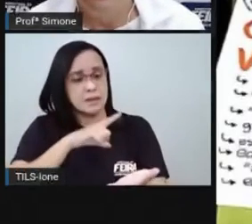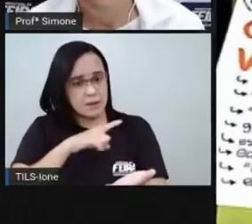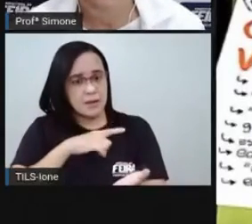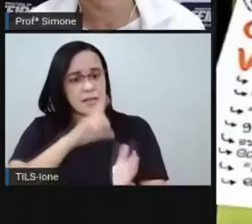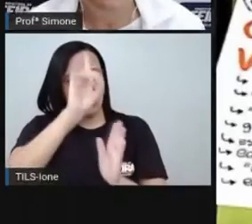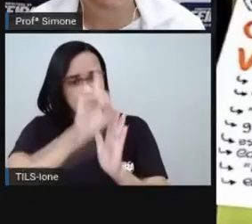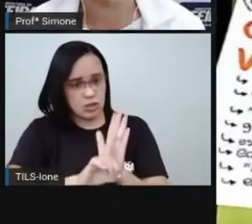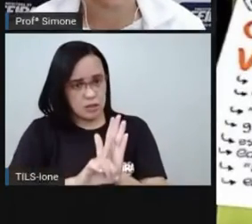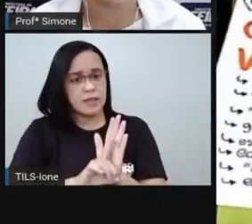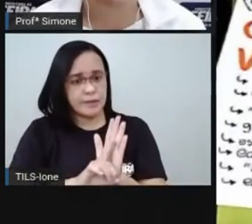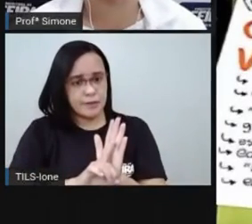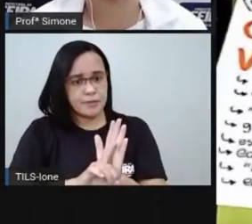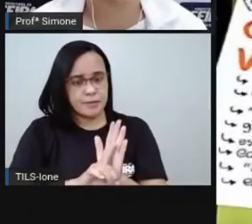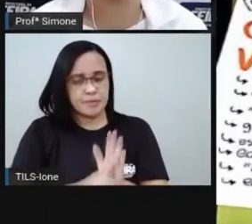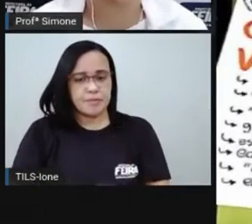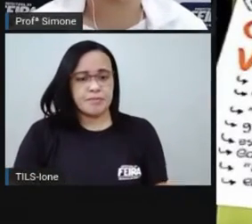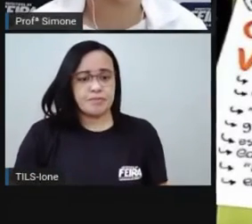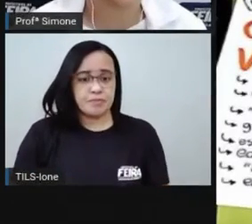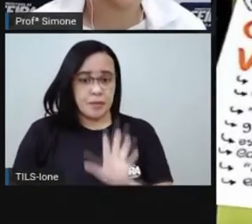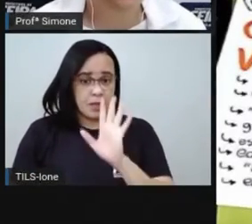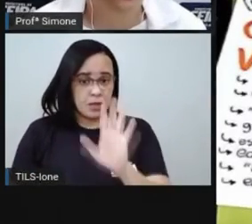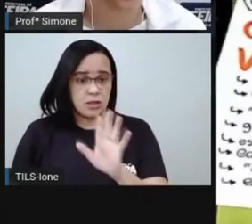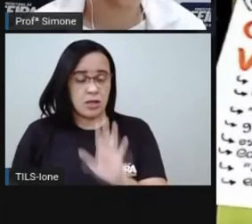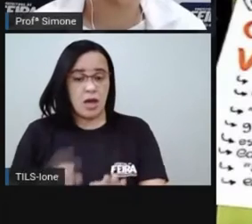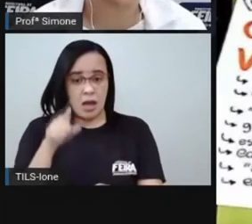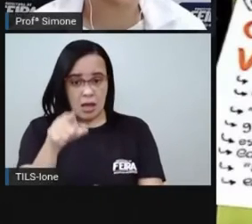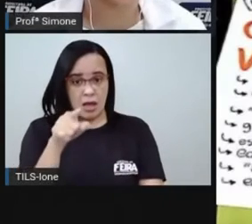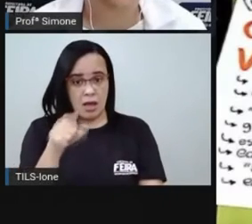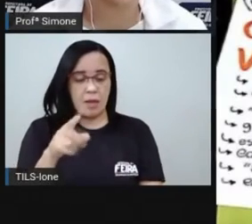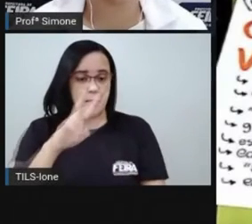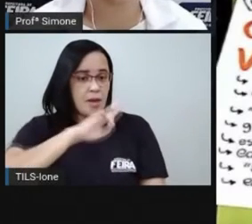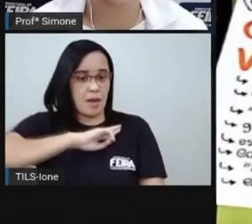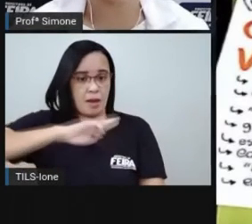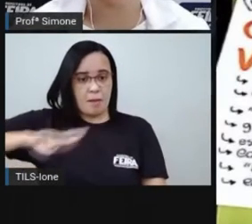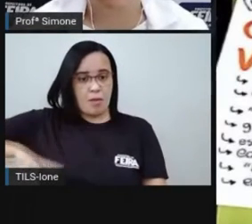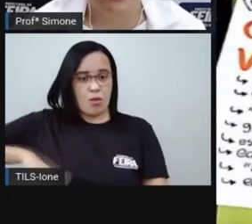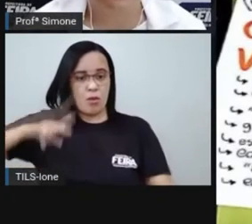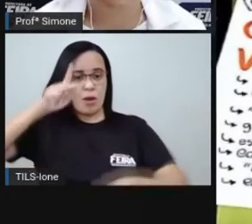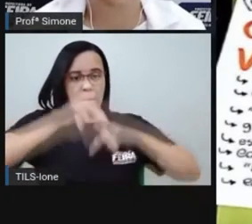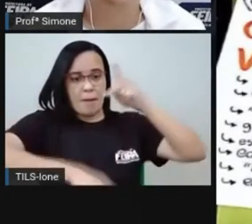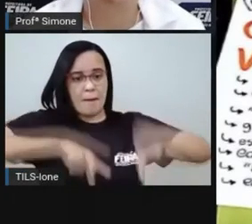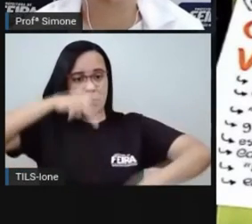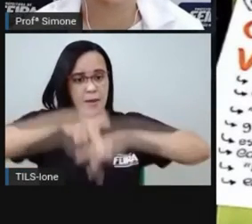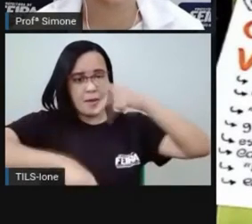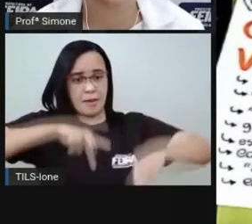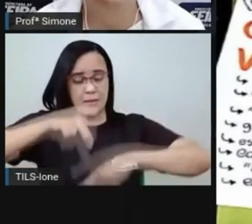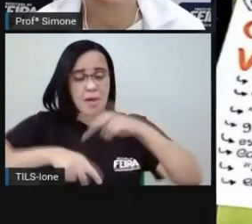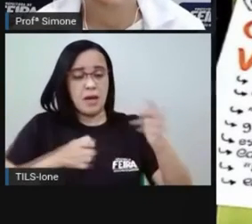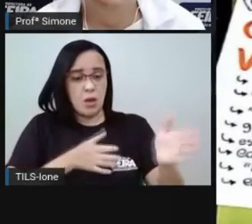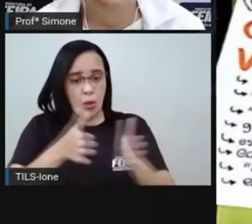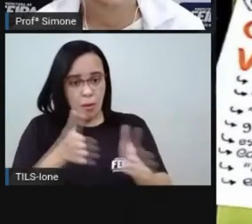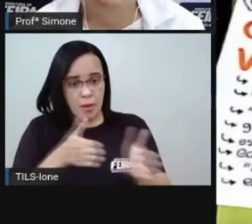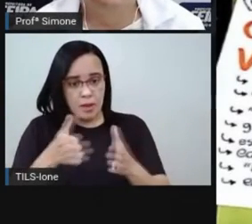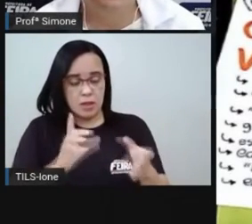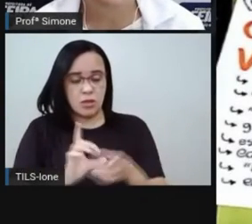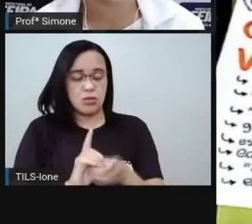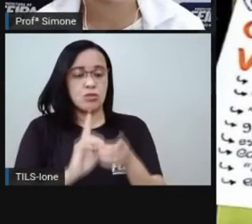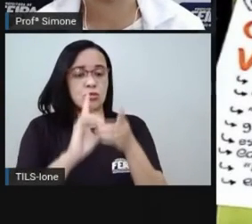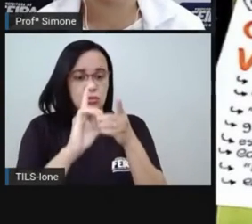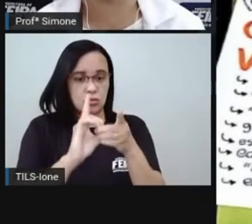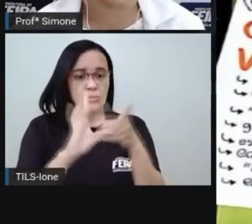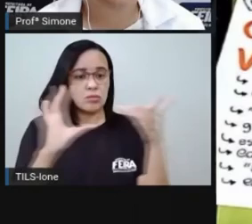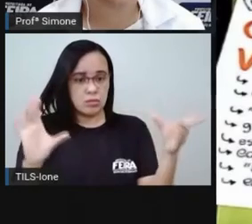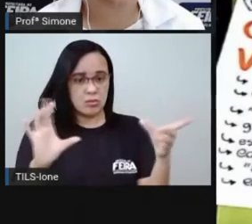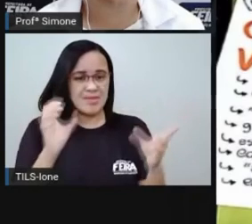já na chamada República Populista ou no período democrático cada